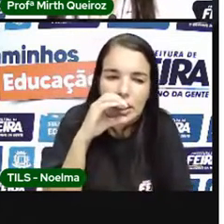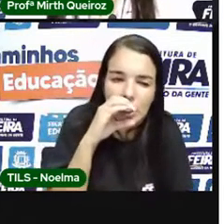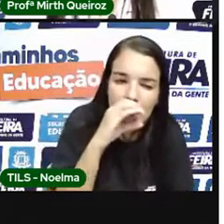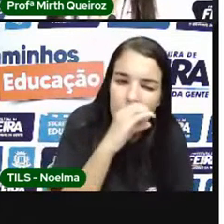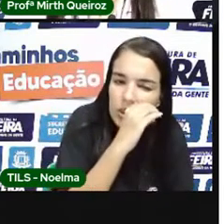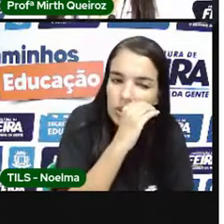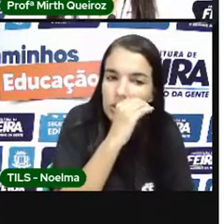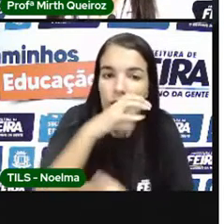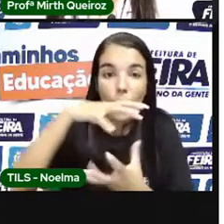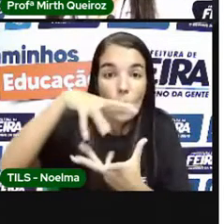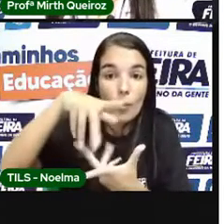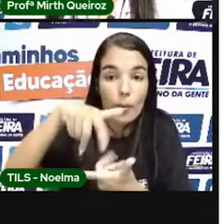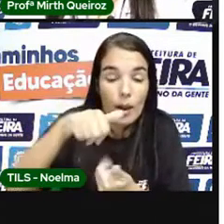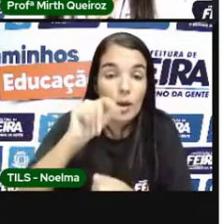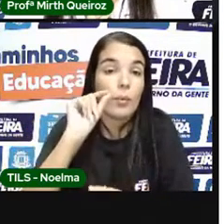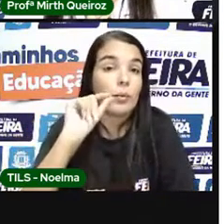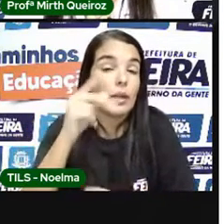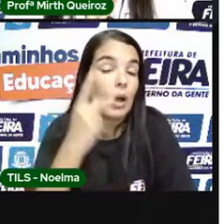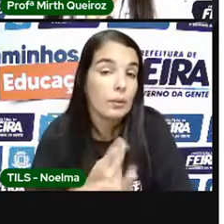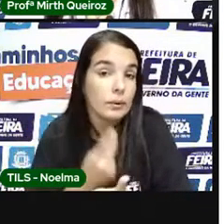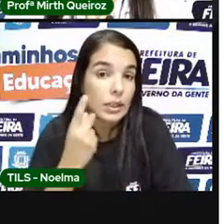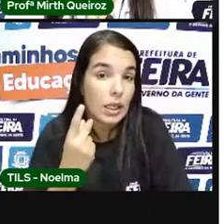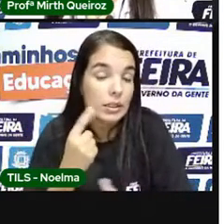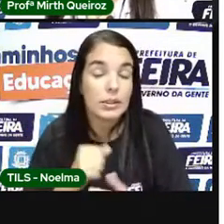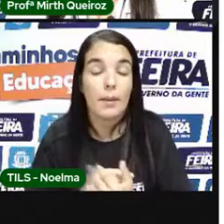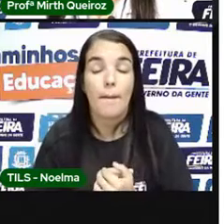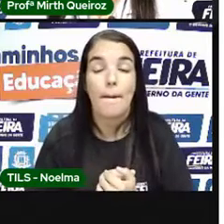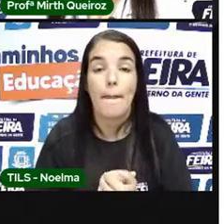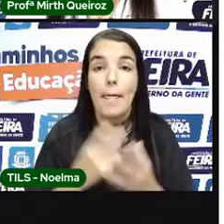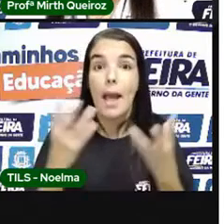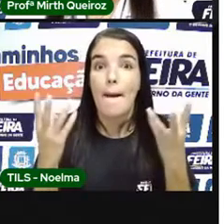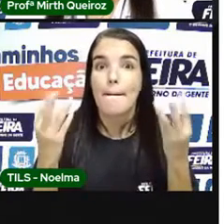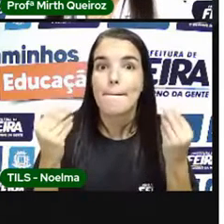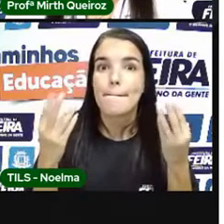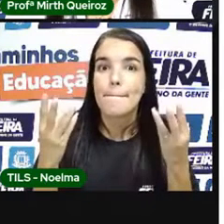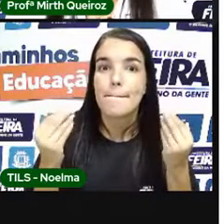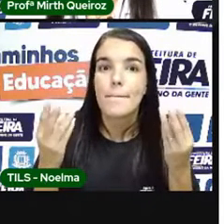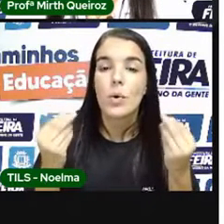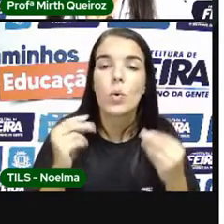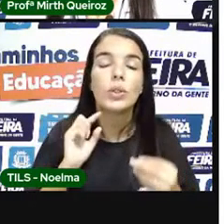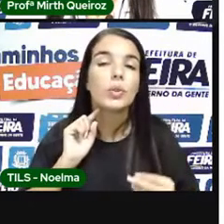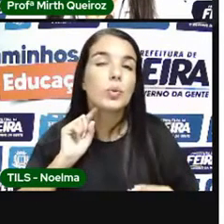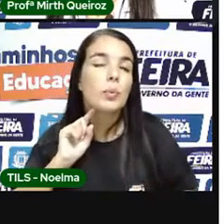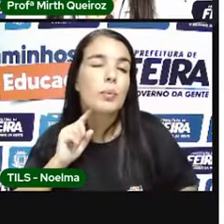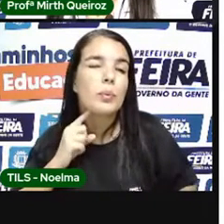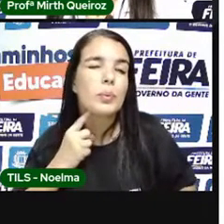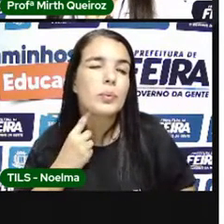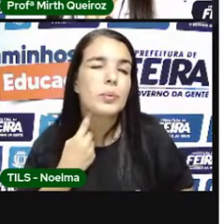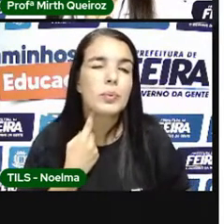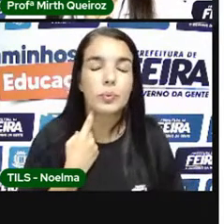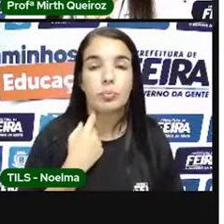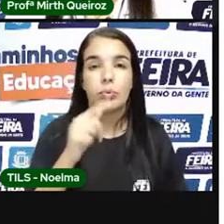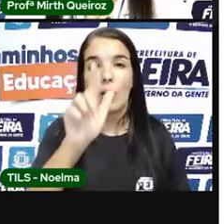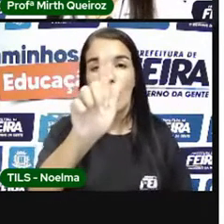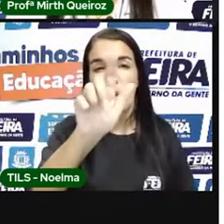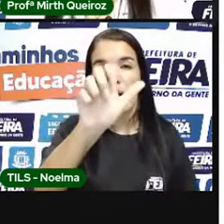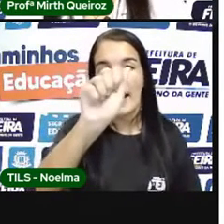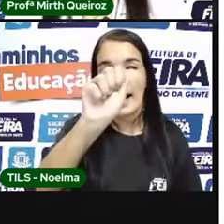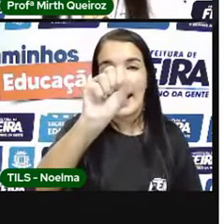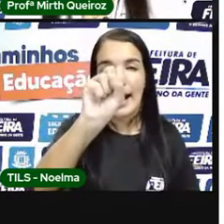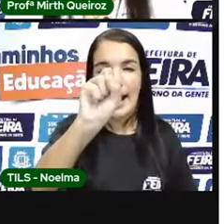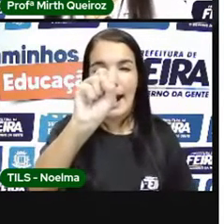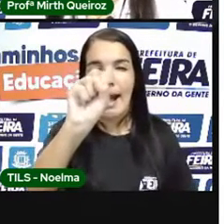Ele é Provocado Pelo O excesso De gás Carbone Na